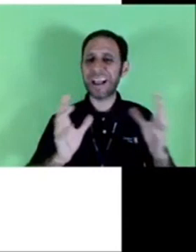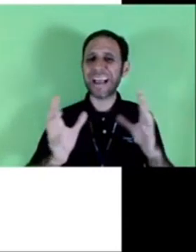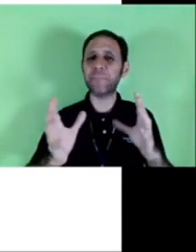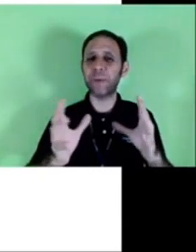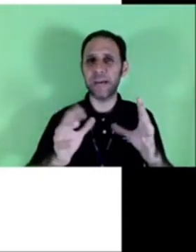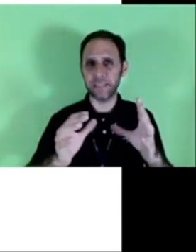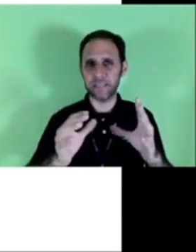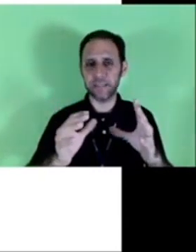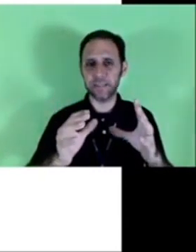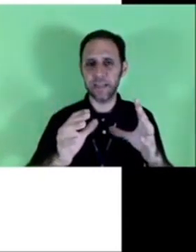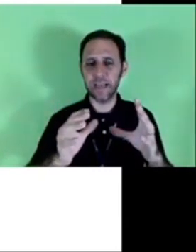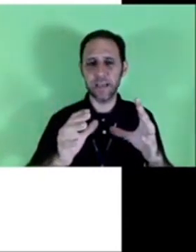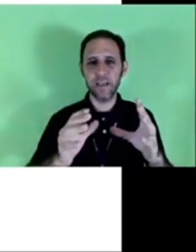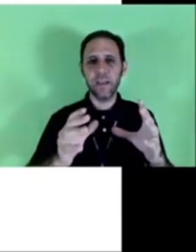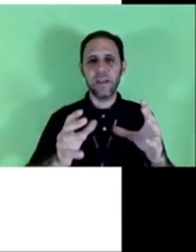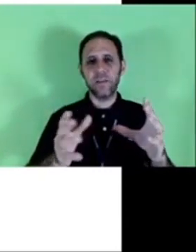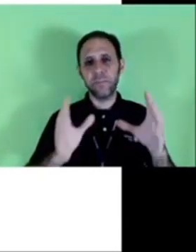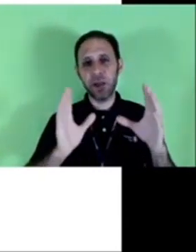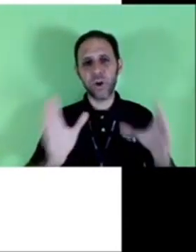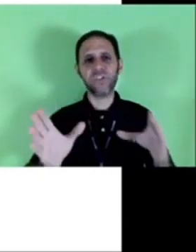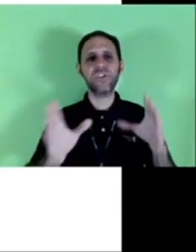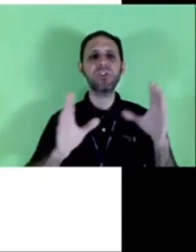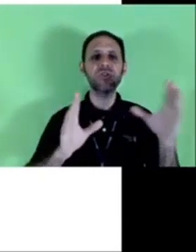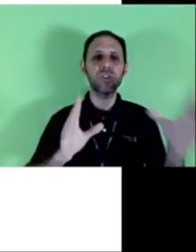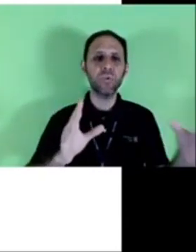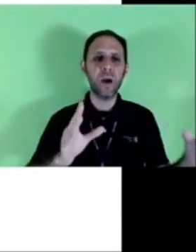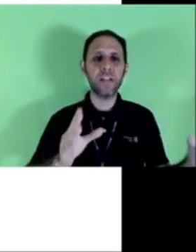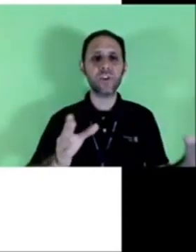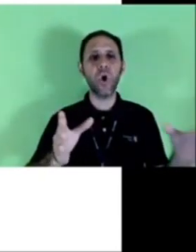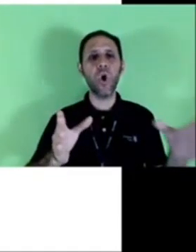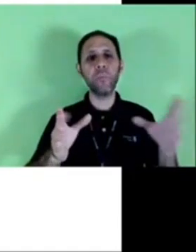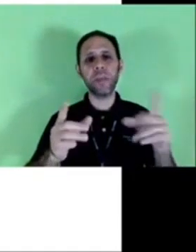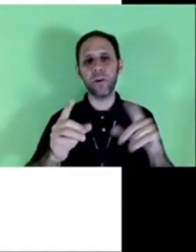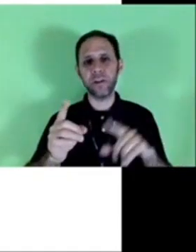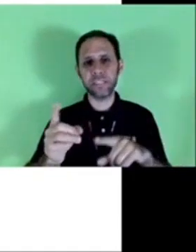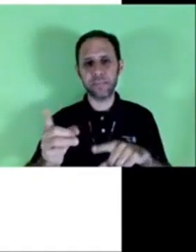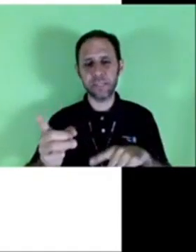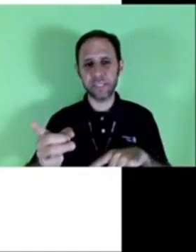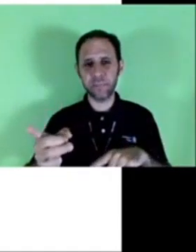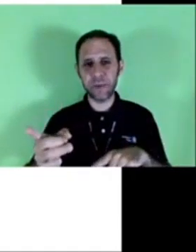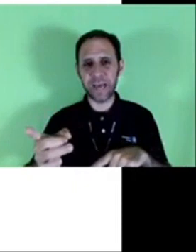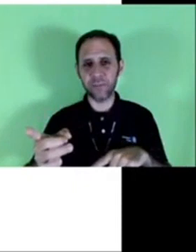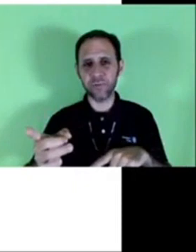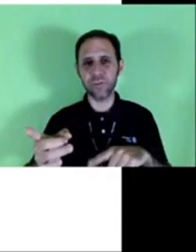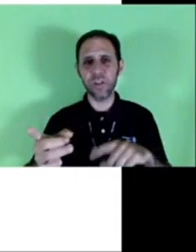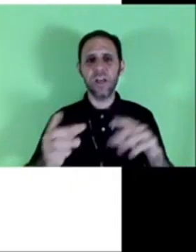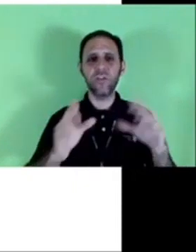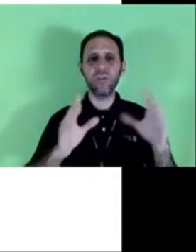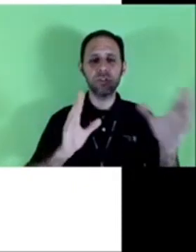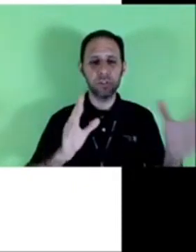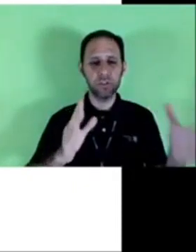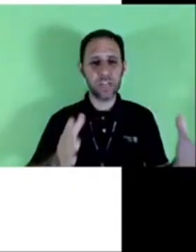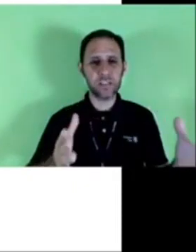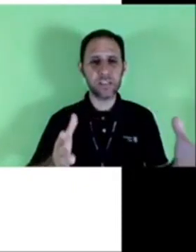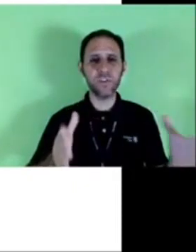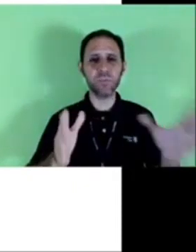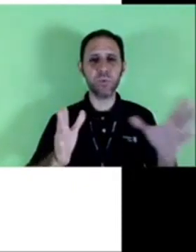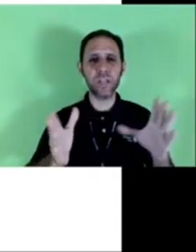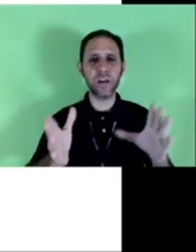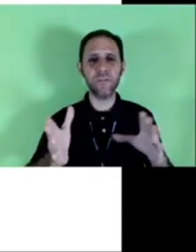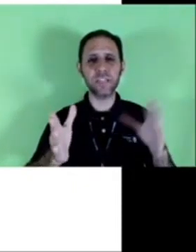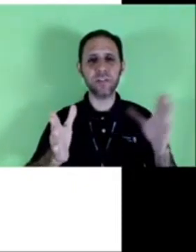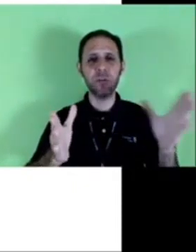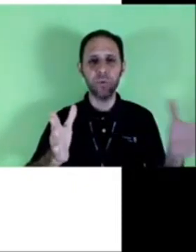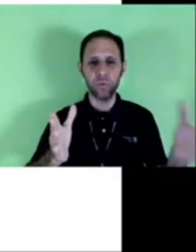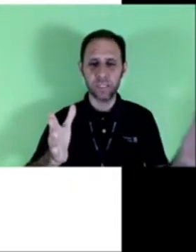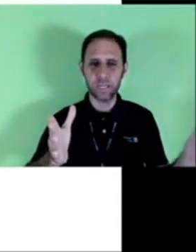uma pessoa capaz, né? Maiores de 18 anos ou menores emancipados, no gozo dos seus direitos civis,